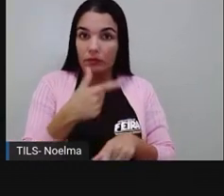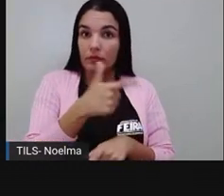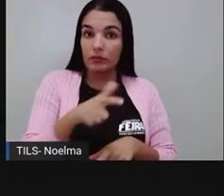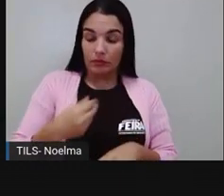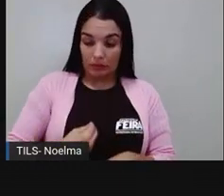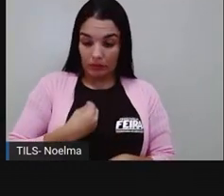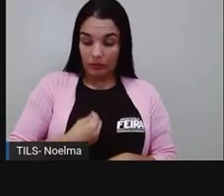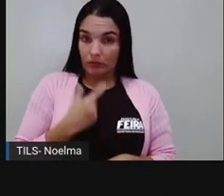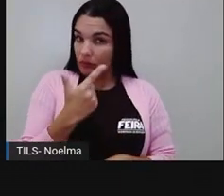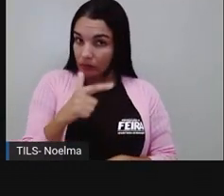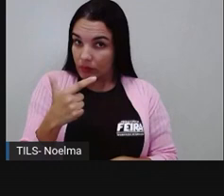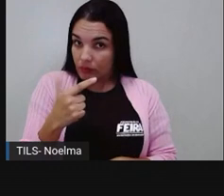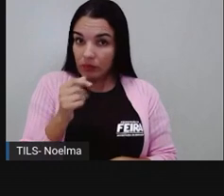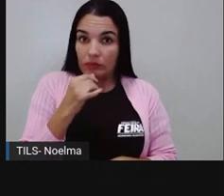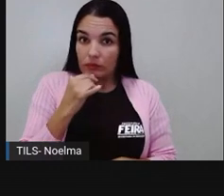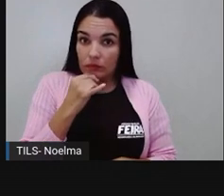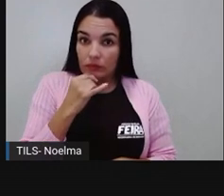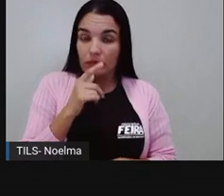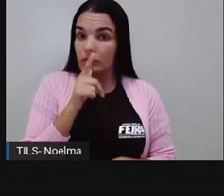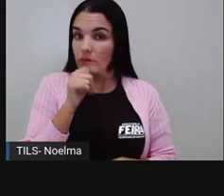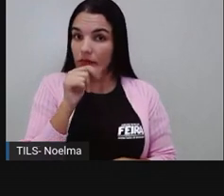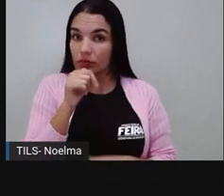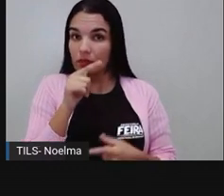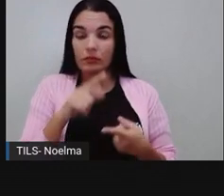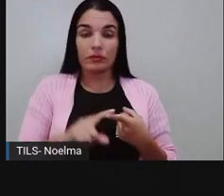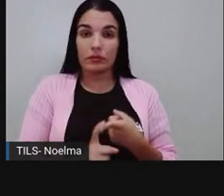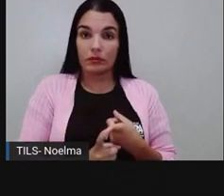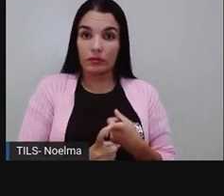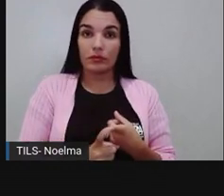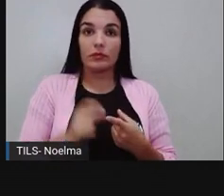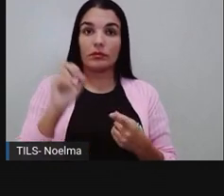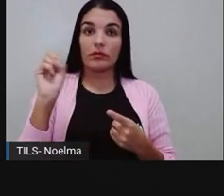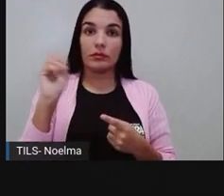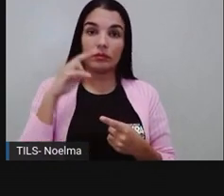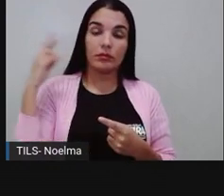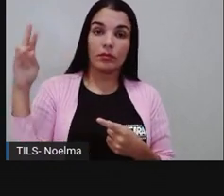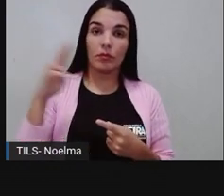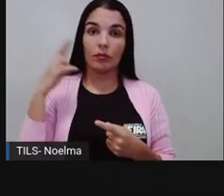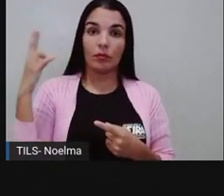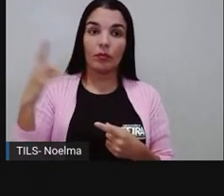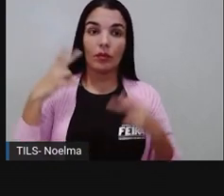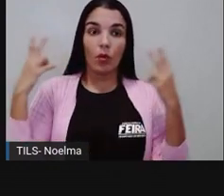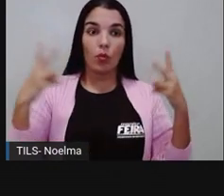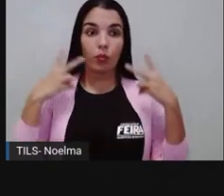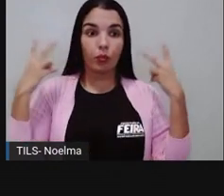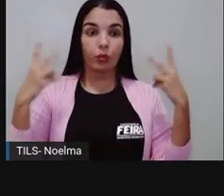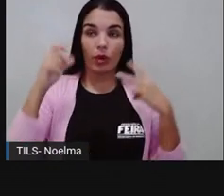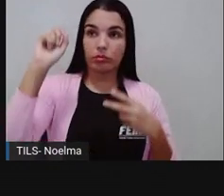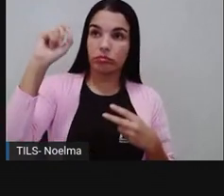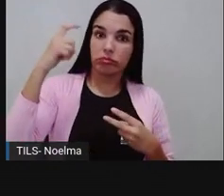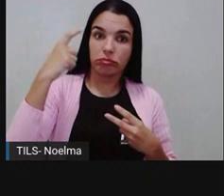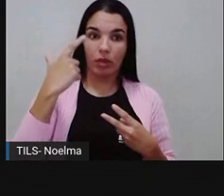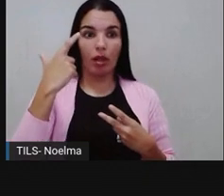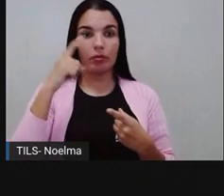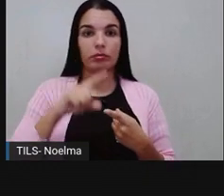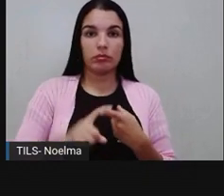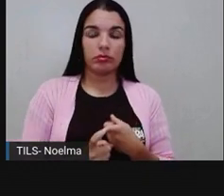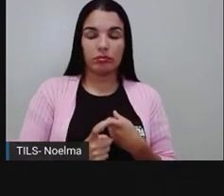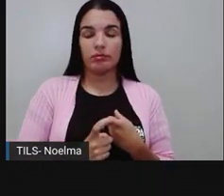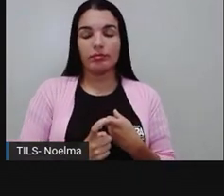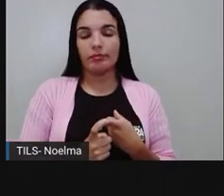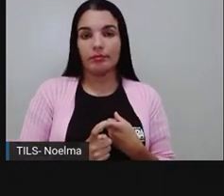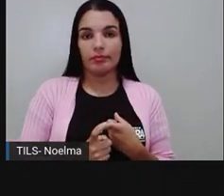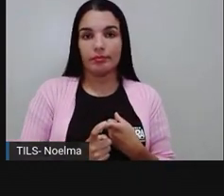abióticos, que são seres que não têm vida, que é o caso do ar, da luz solar, do